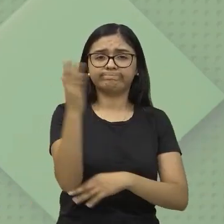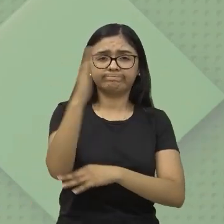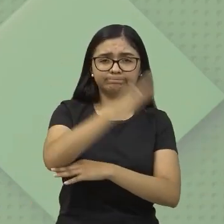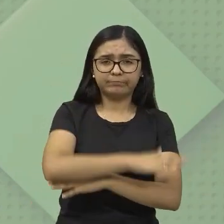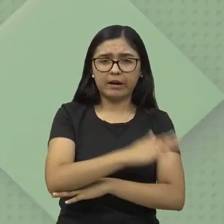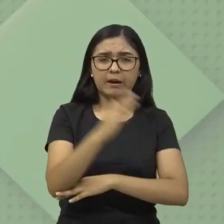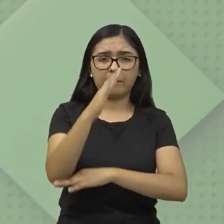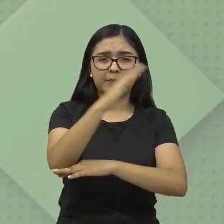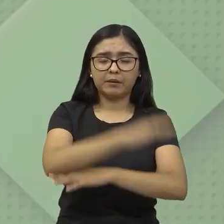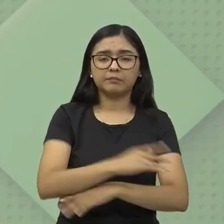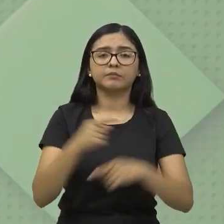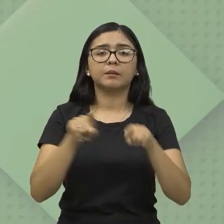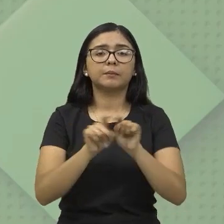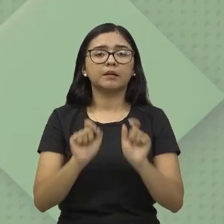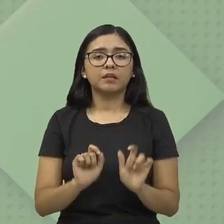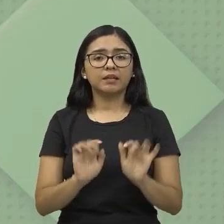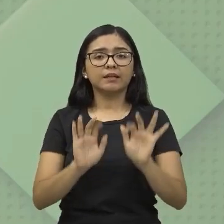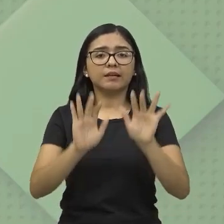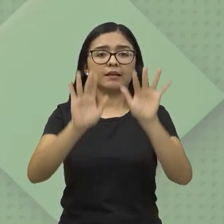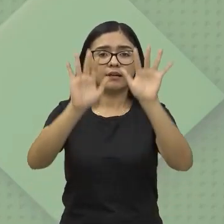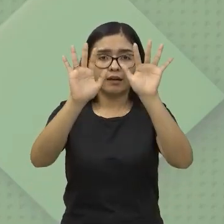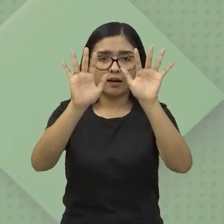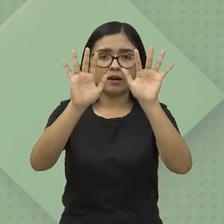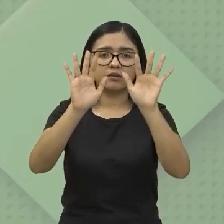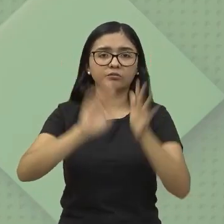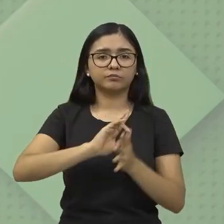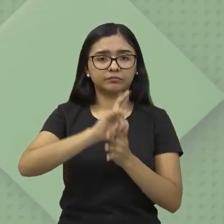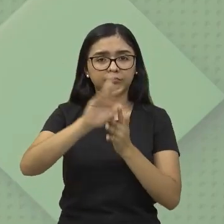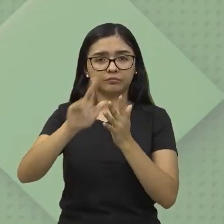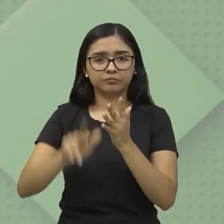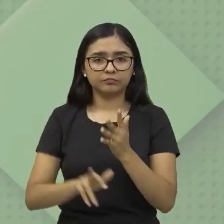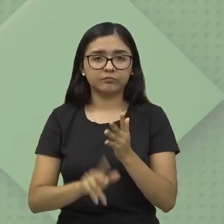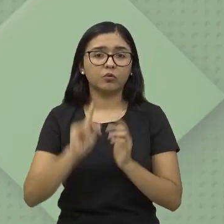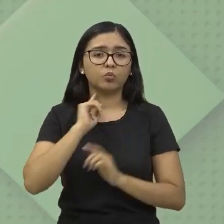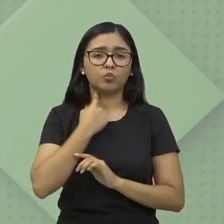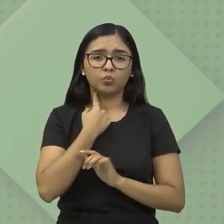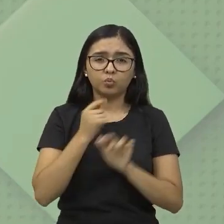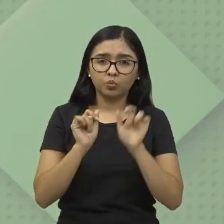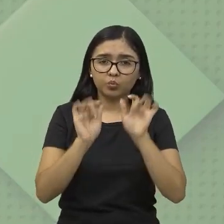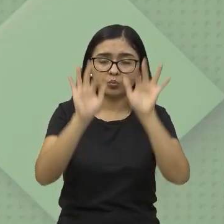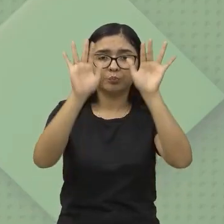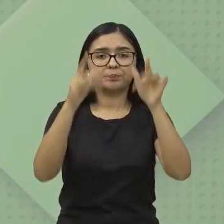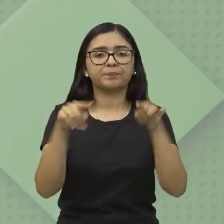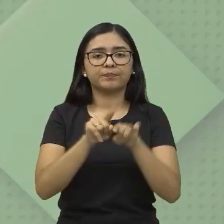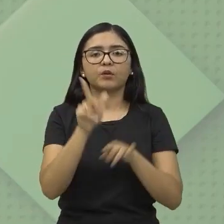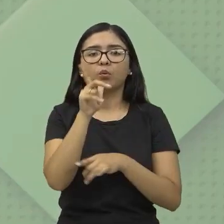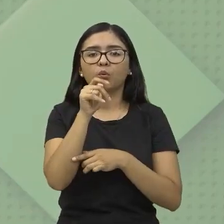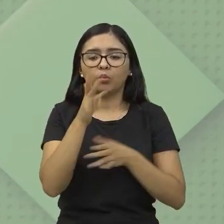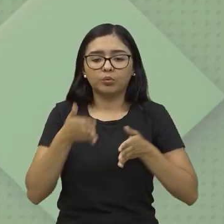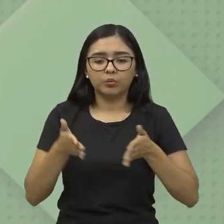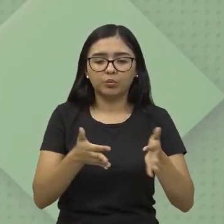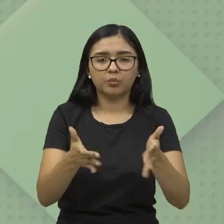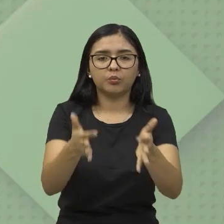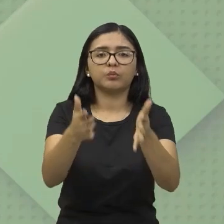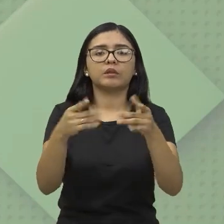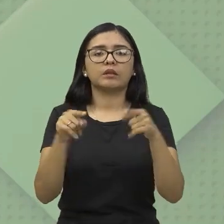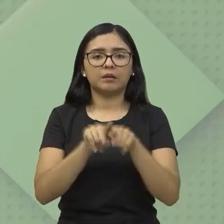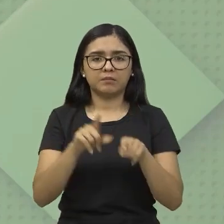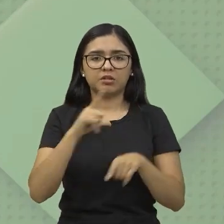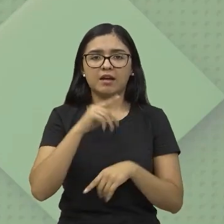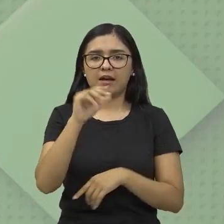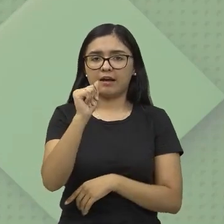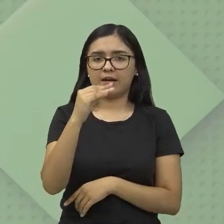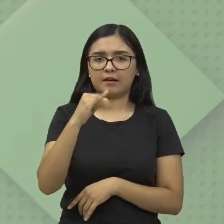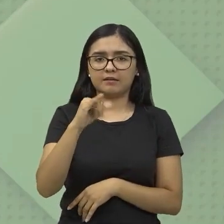também de gás carbônico, de gás metano, que são poluentes. O rio também ficou ali um pouco mais ácido, né, o que